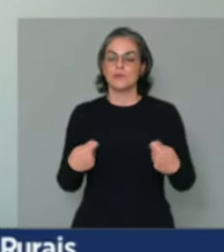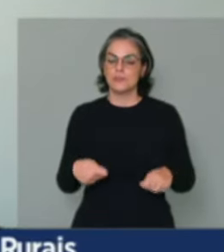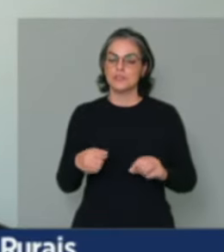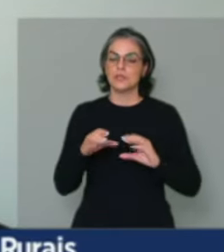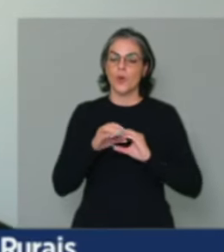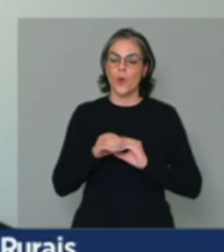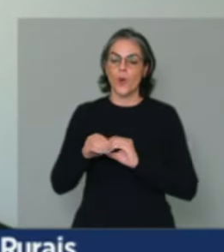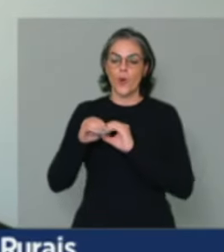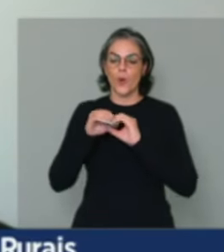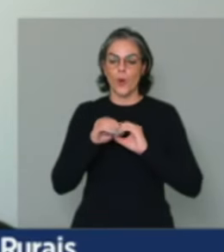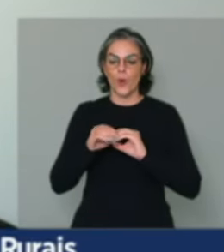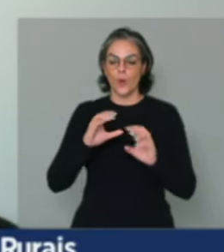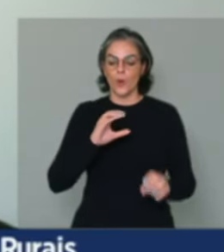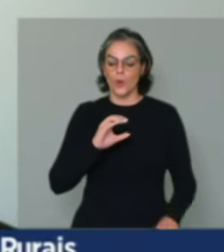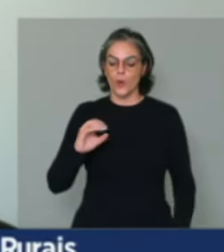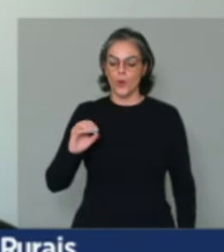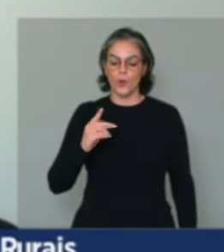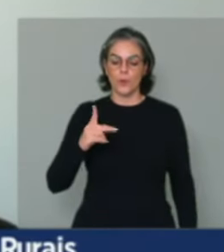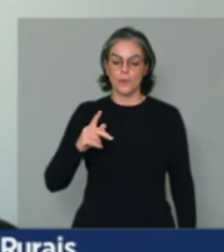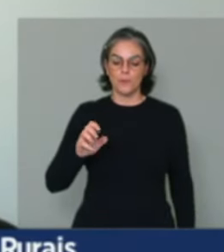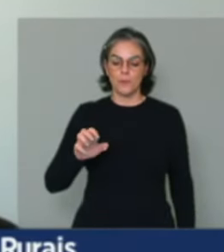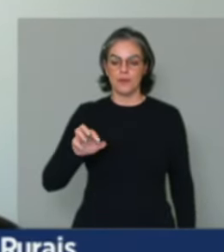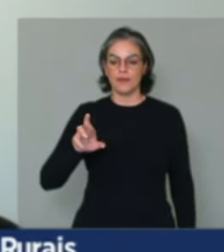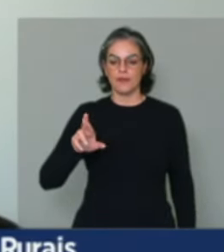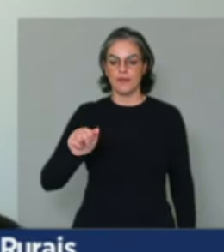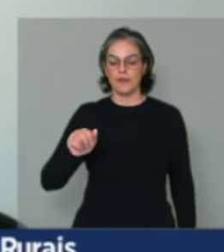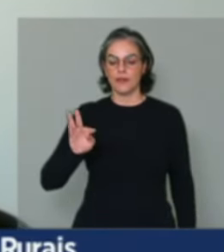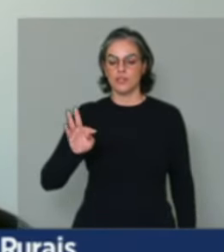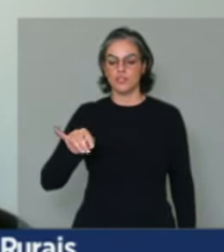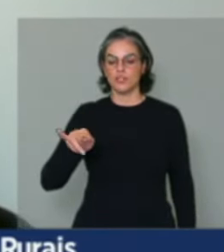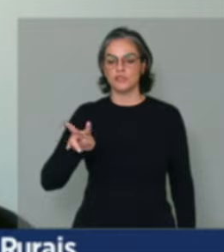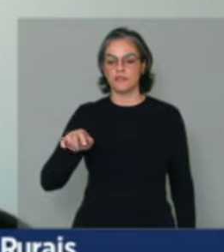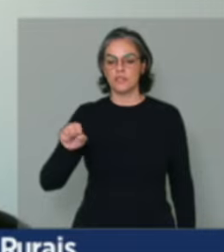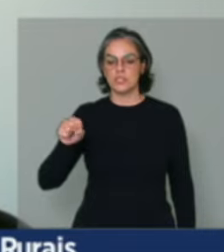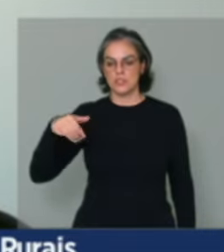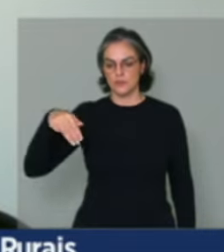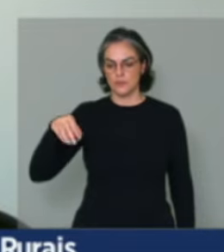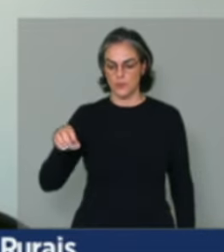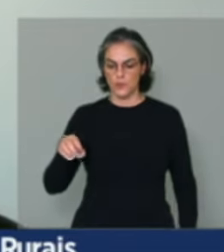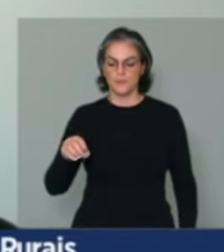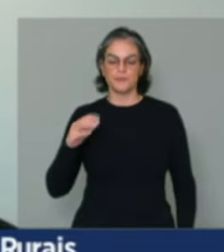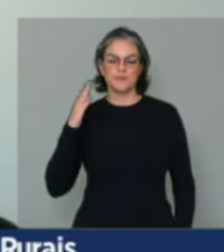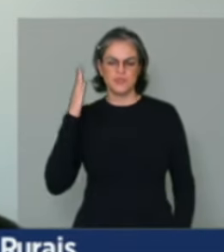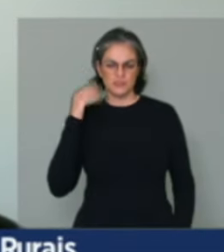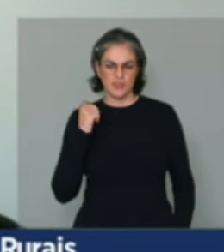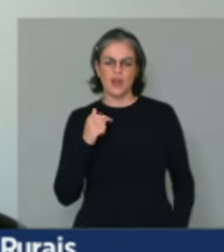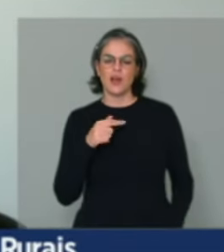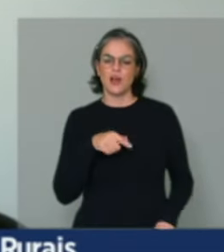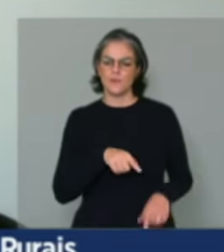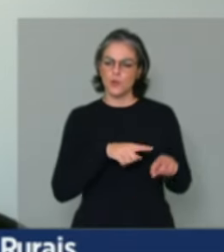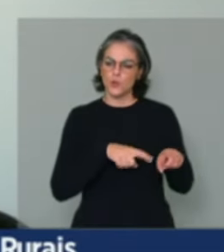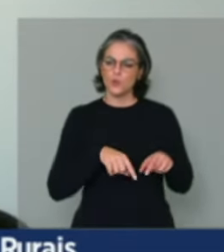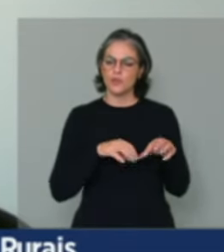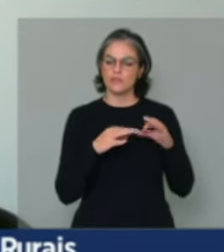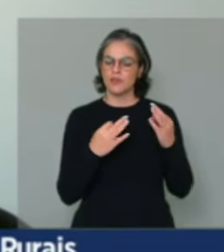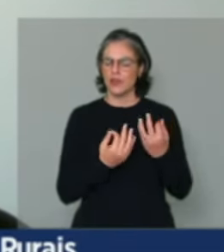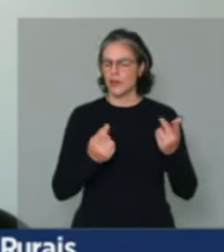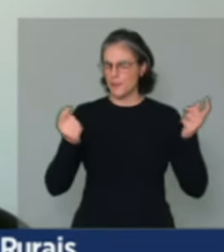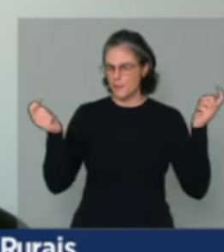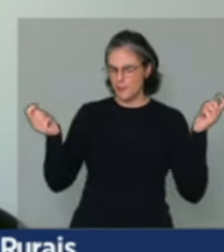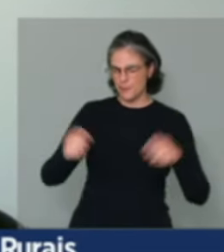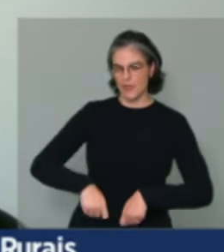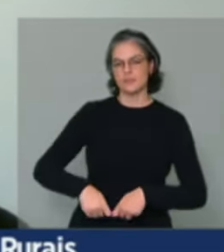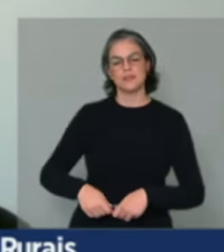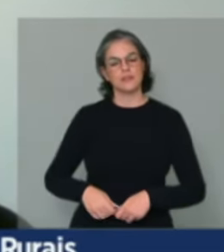trabalho cooperado. E a agricultura familiar, como nós já sabemos, tem um grande potencial para poder beneficiar essa